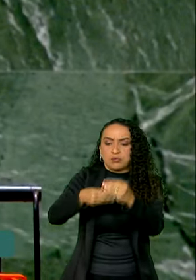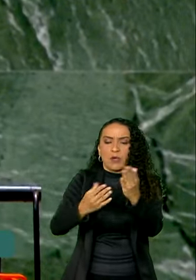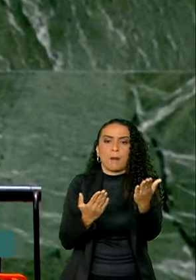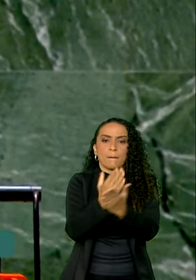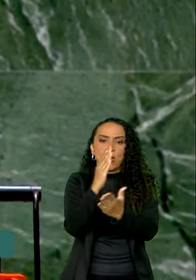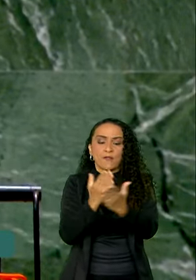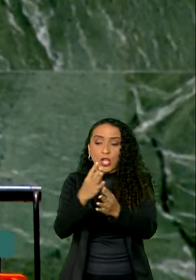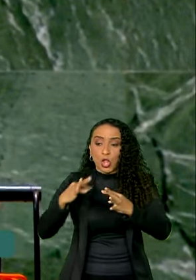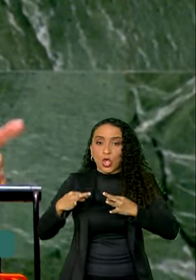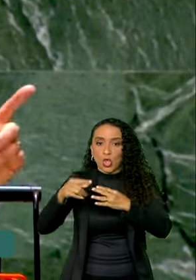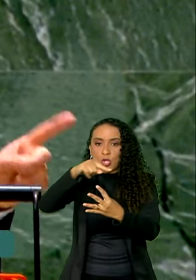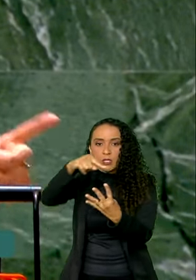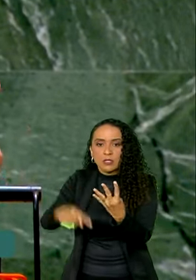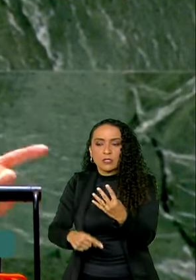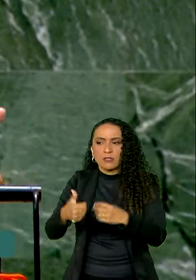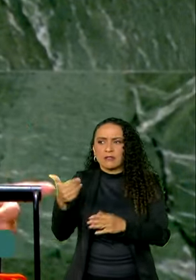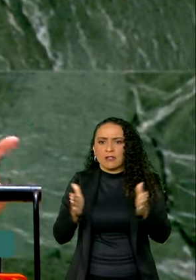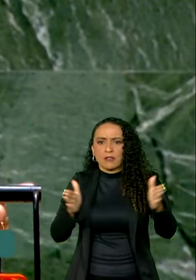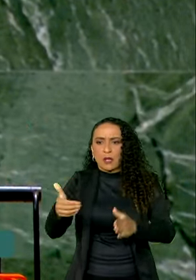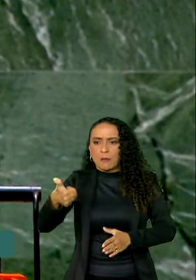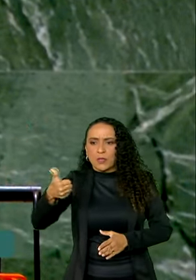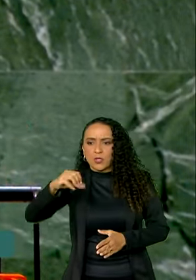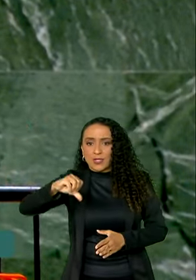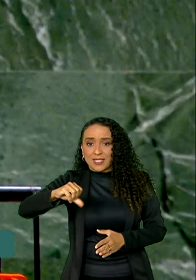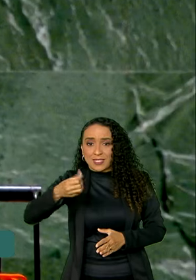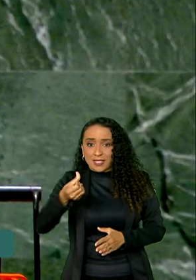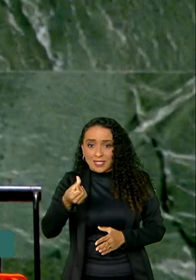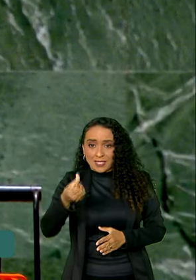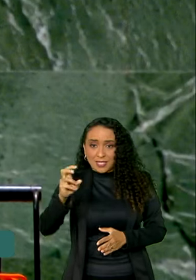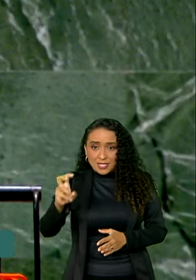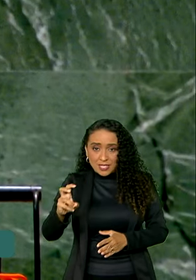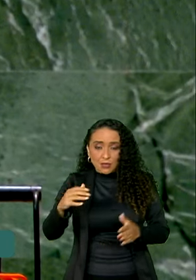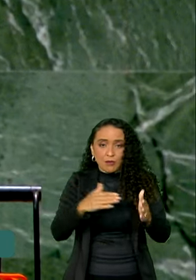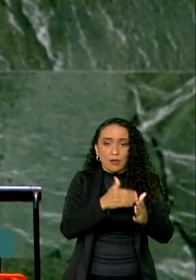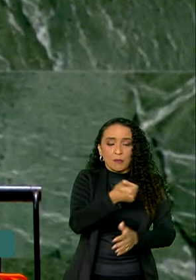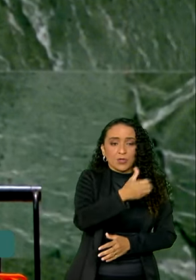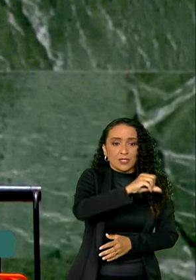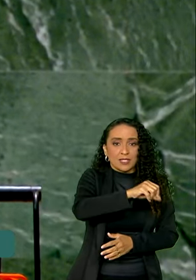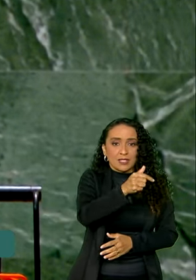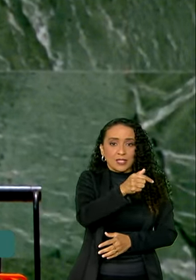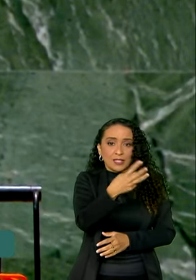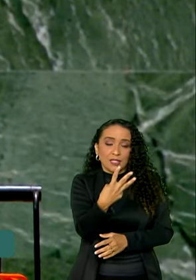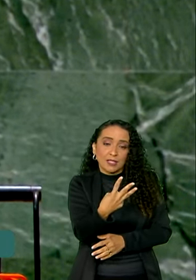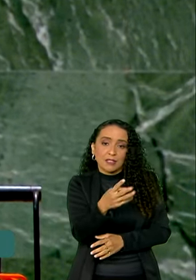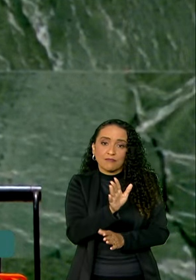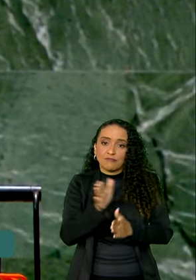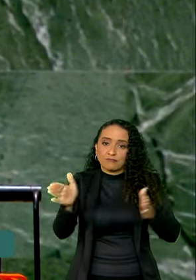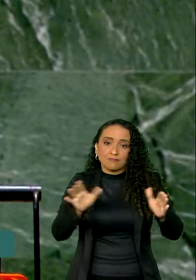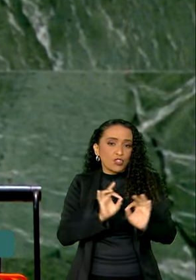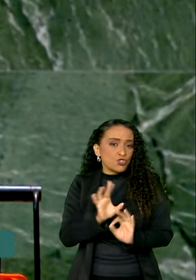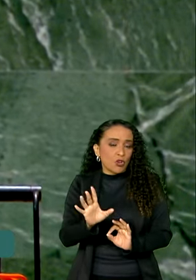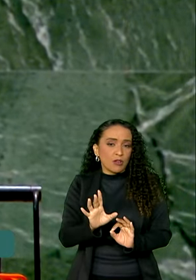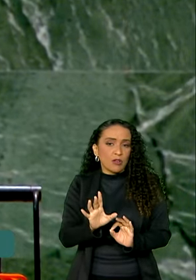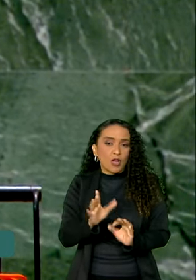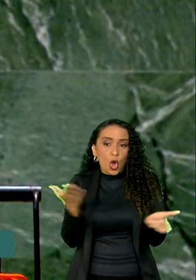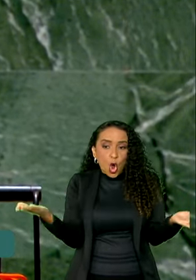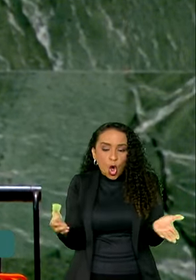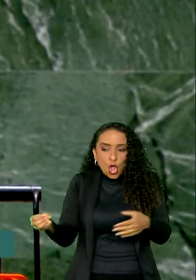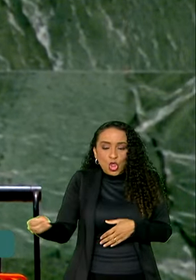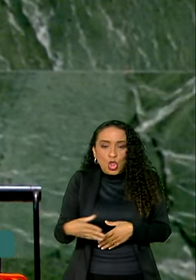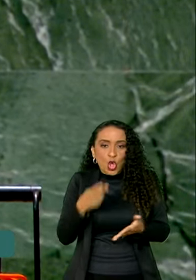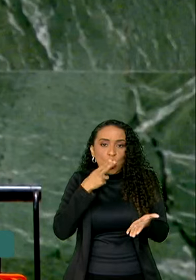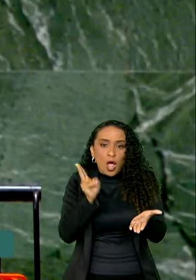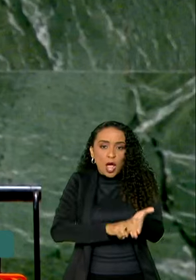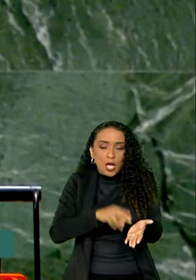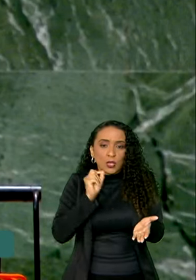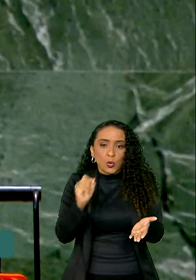todas elas entre 1965 e 1973. A versão atual da Carta